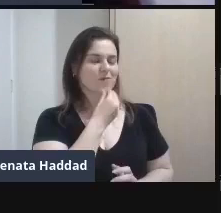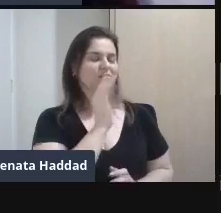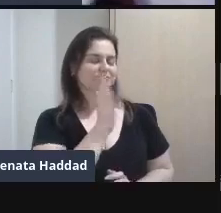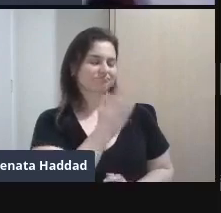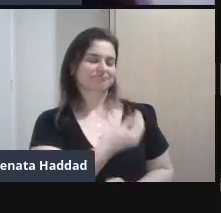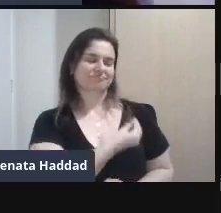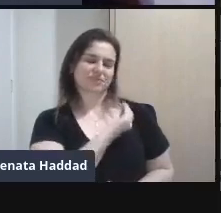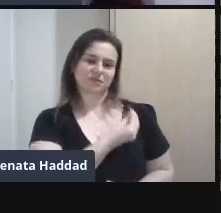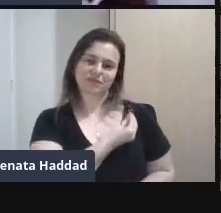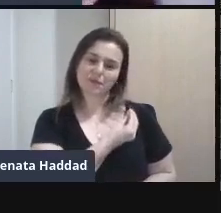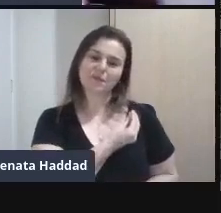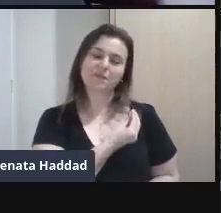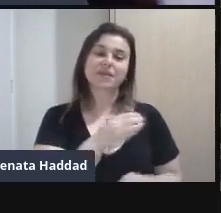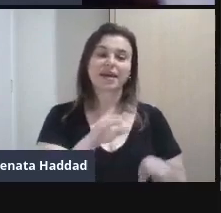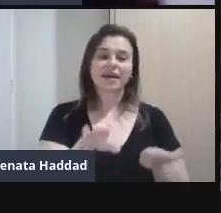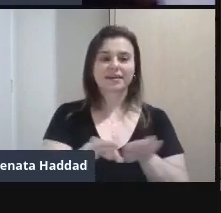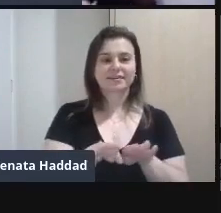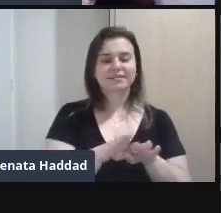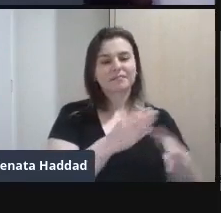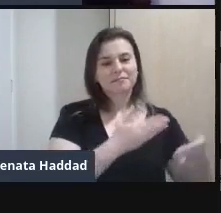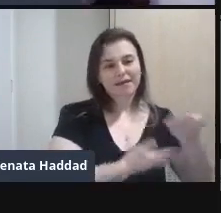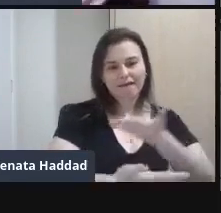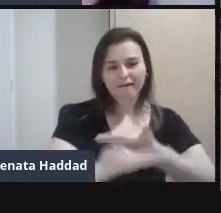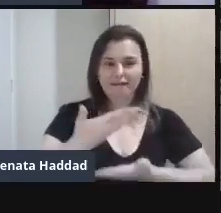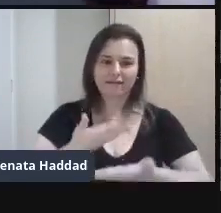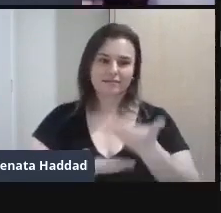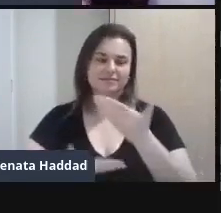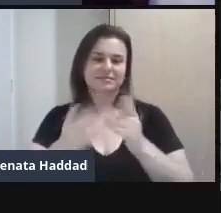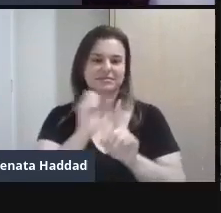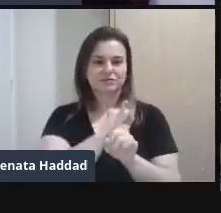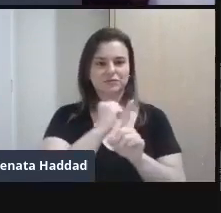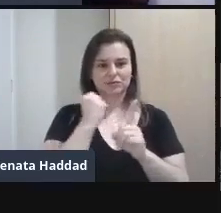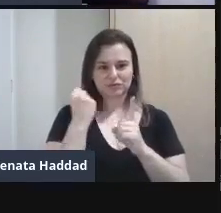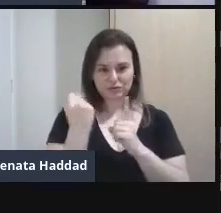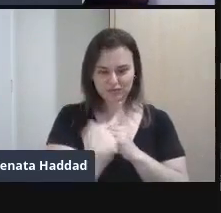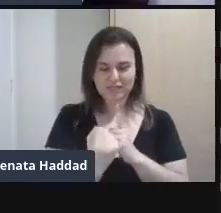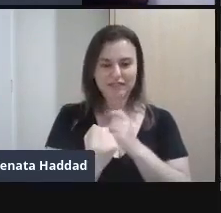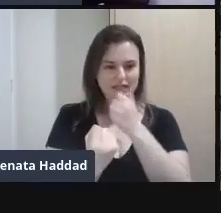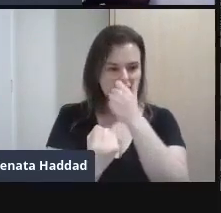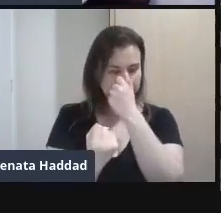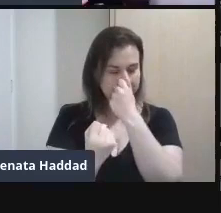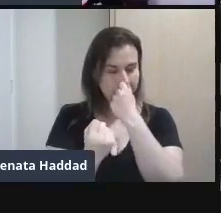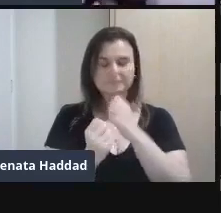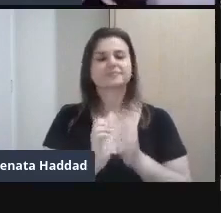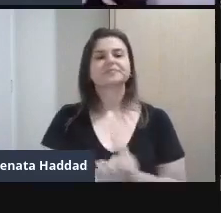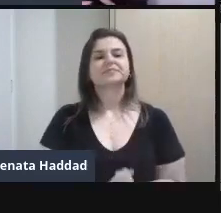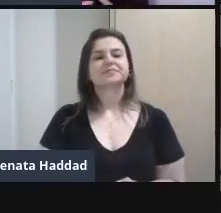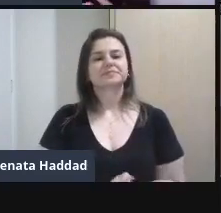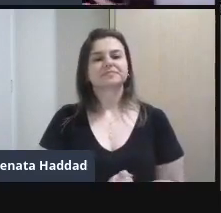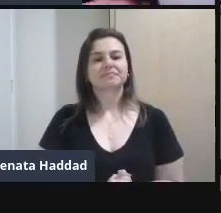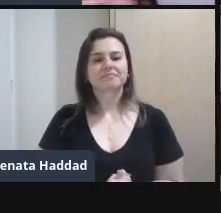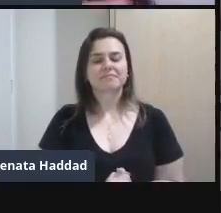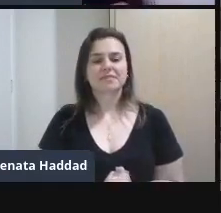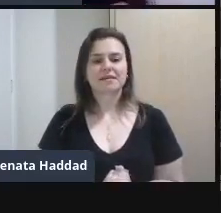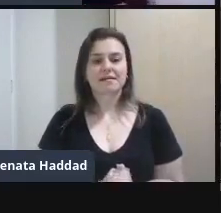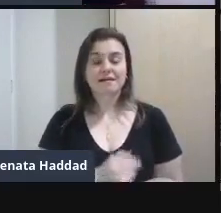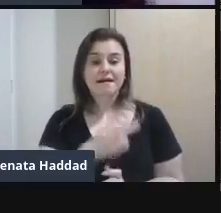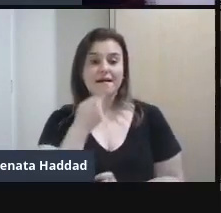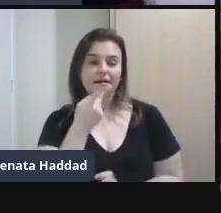E também Da relação Sociedade Sociedade Patriarcal Inclusive Ela traz